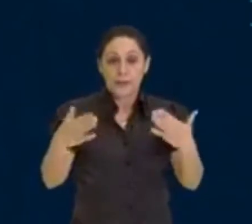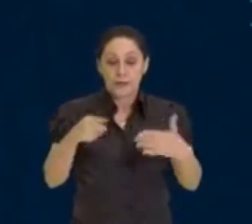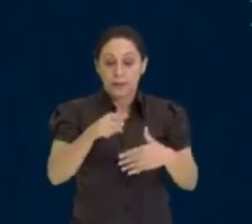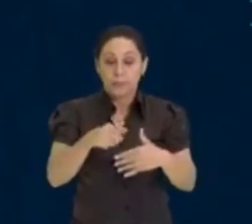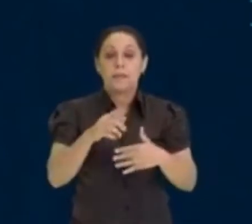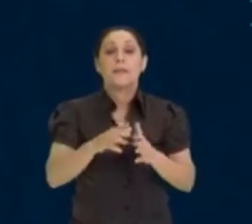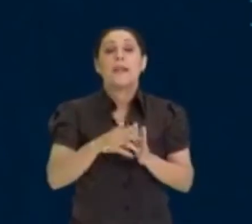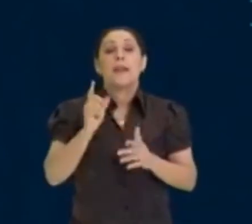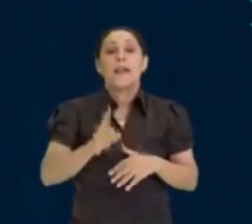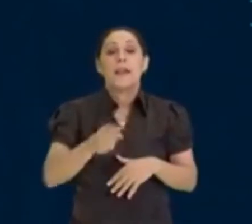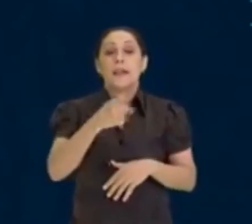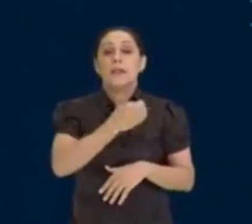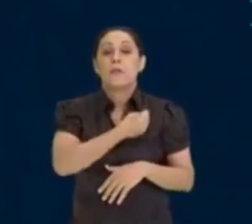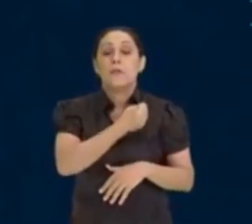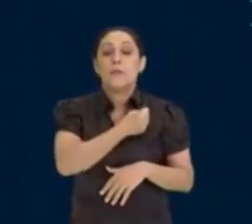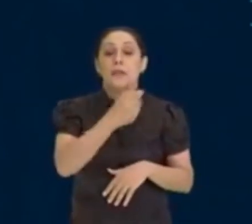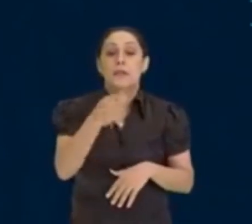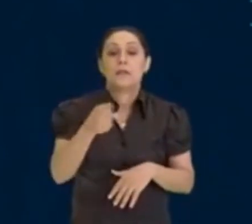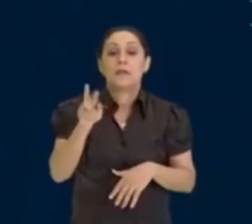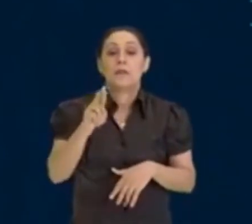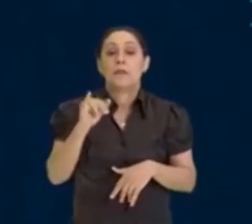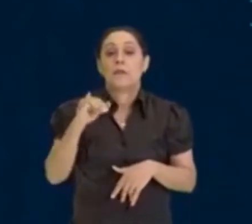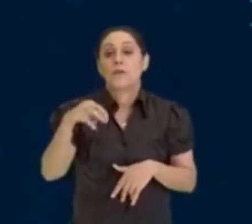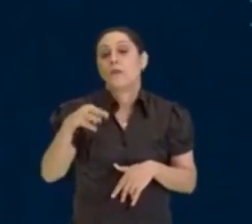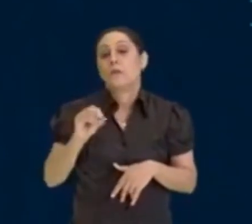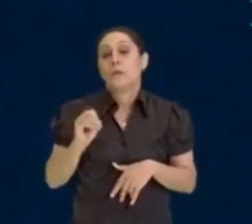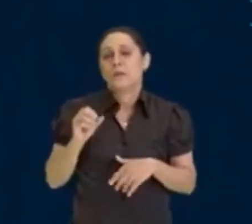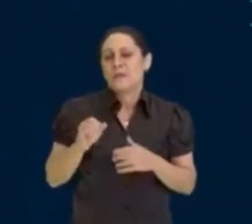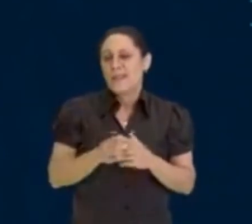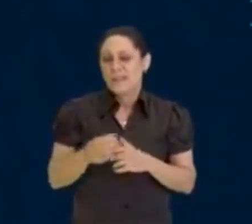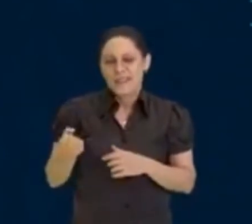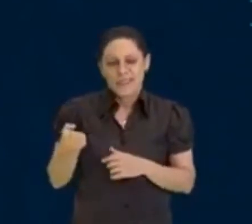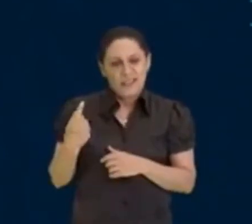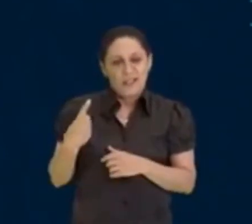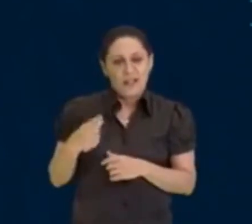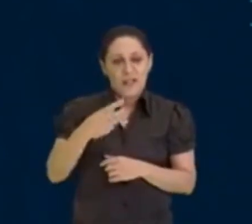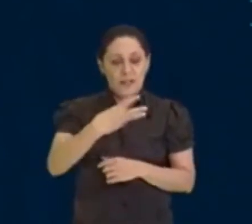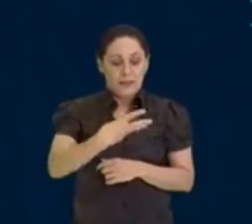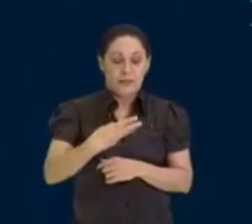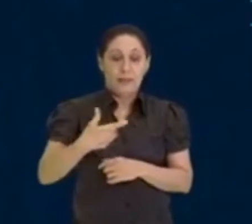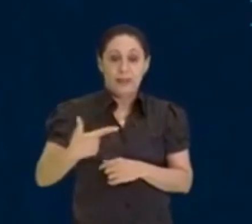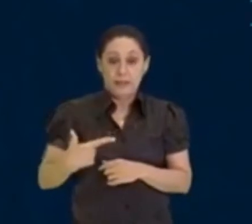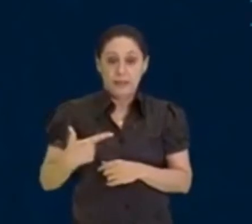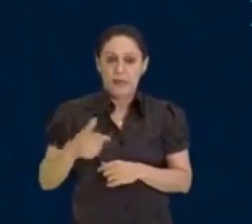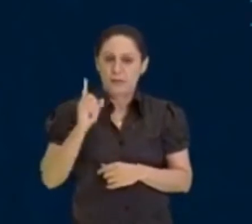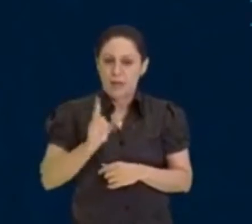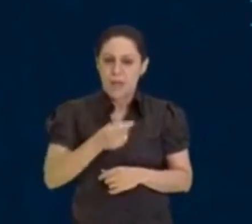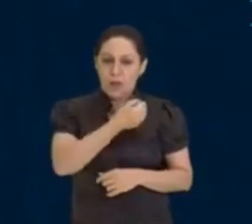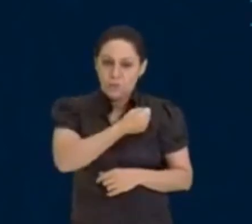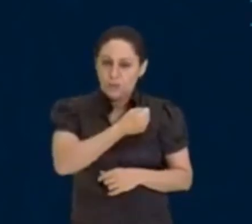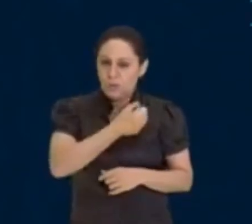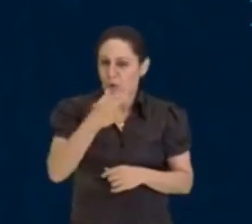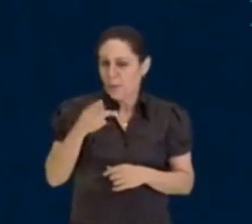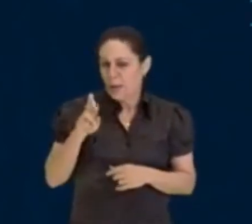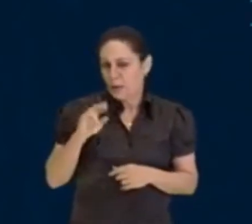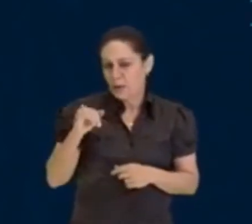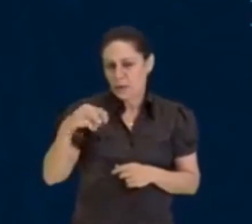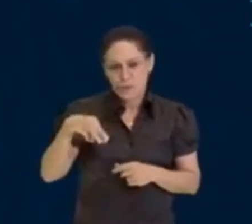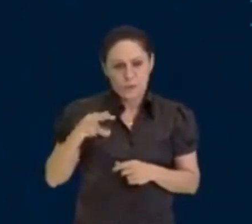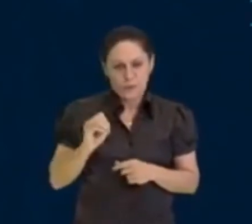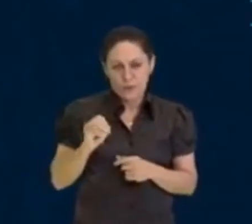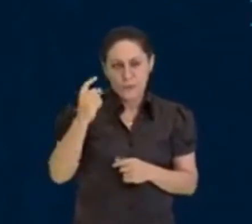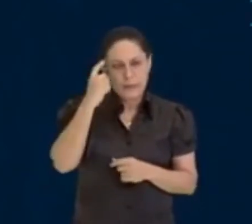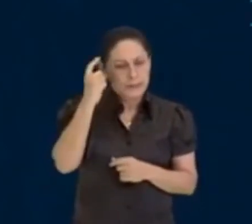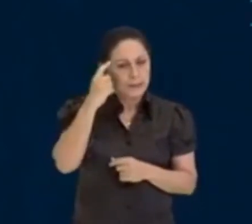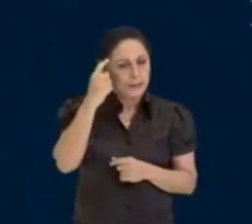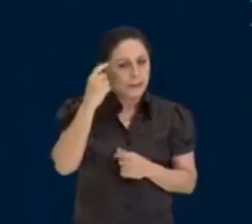Por exemplo, aqui é 32. Será que 32 é um número primo? Aí, para esse caso, a pensa,